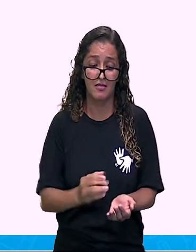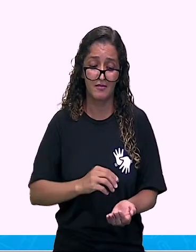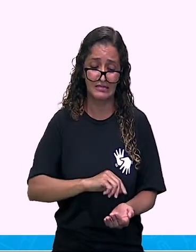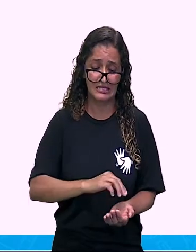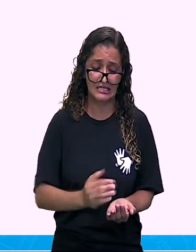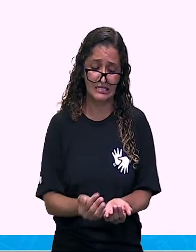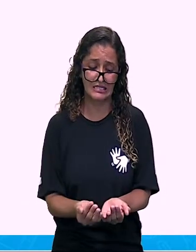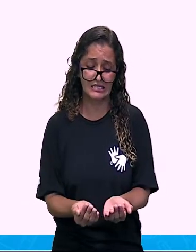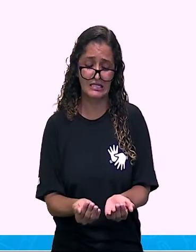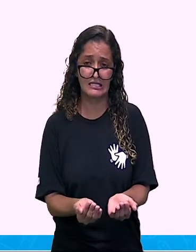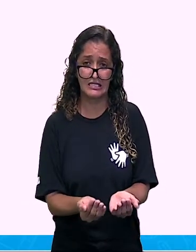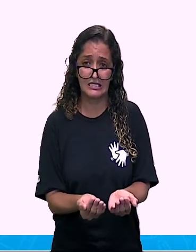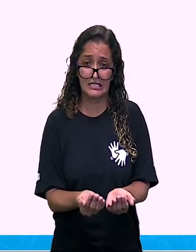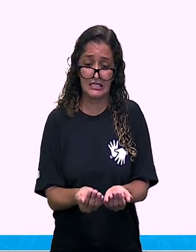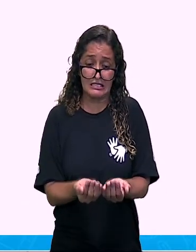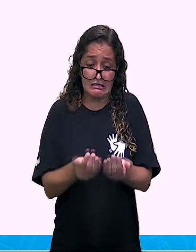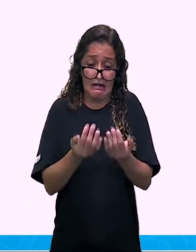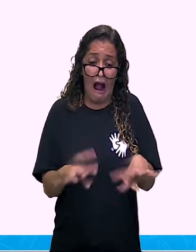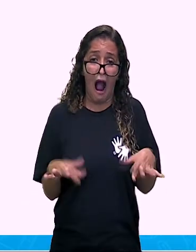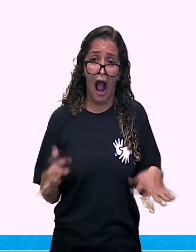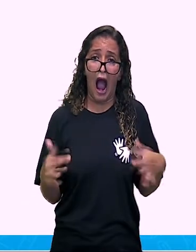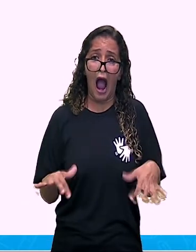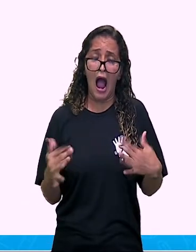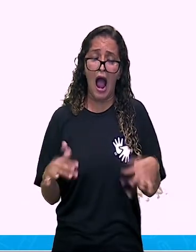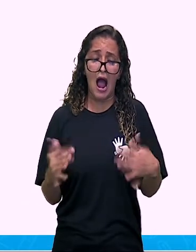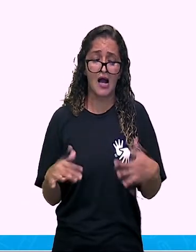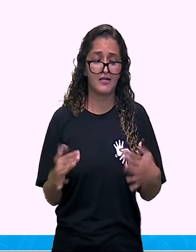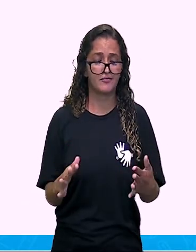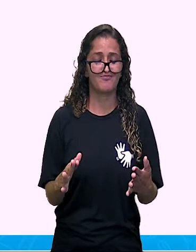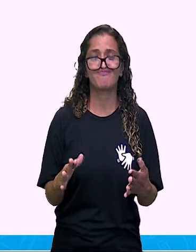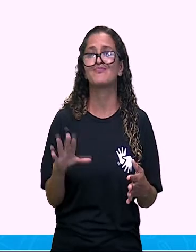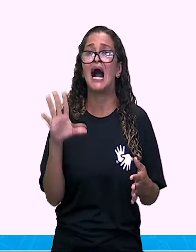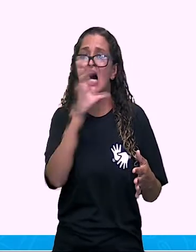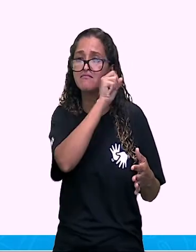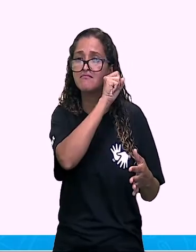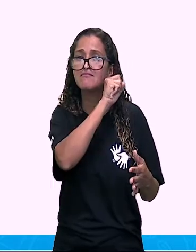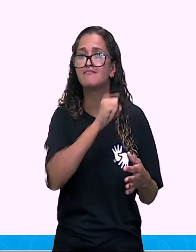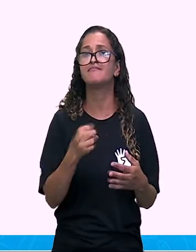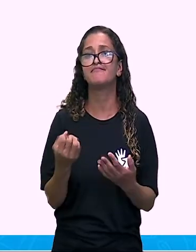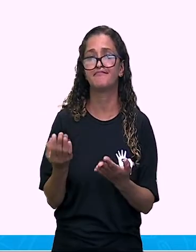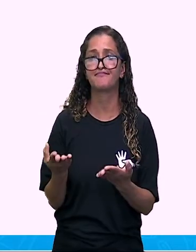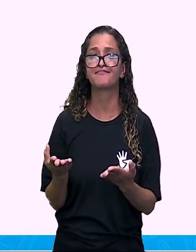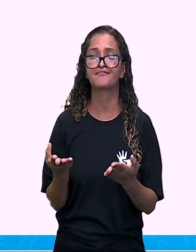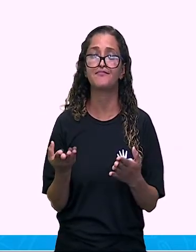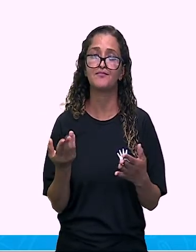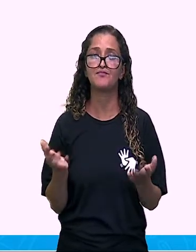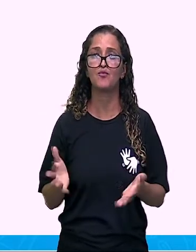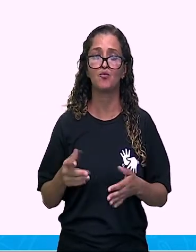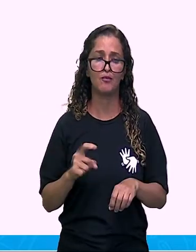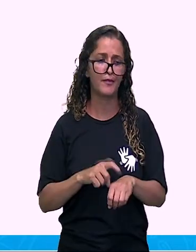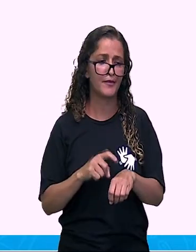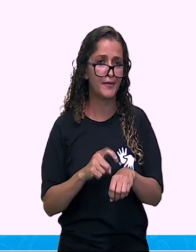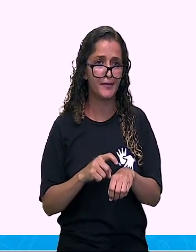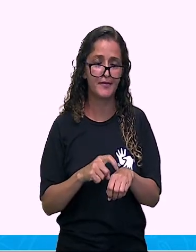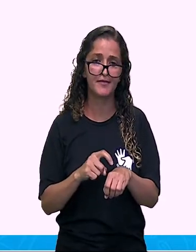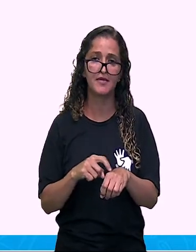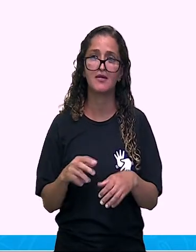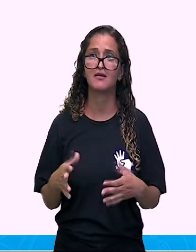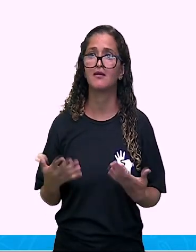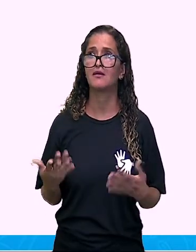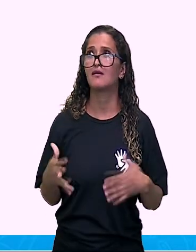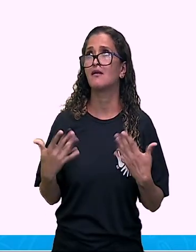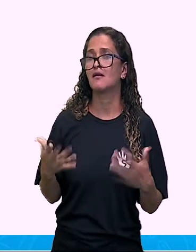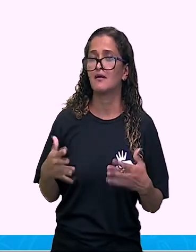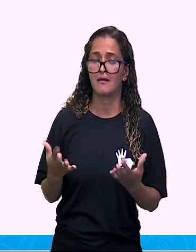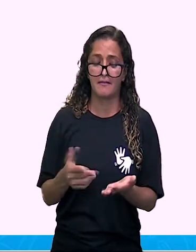Quando ele pegou, qual que foi a reação dele? Ele soltou. Então, ele reagiu ao calor